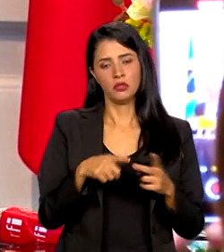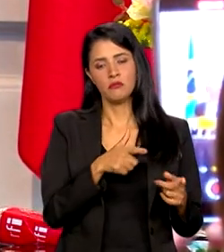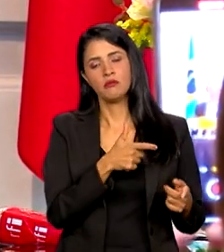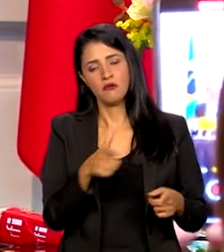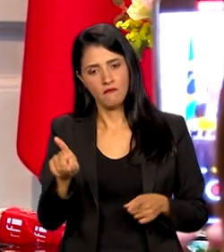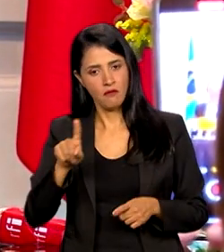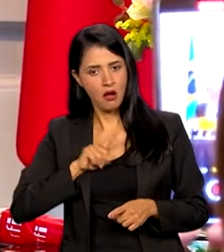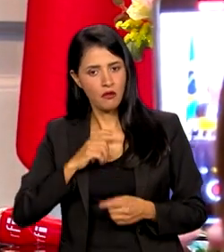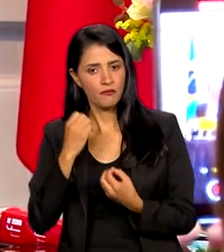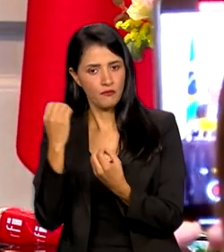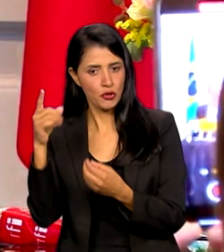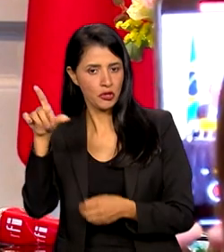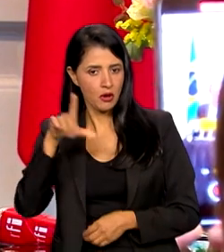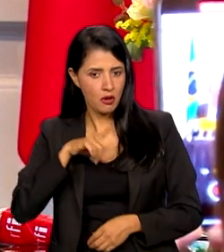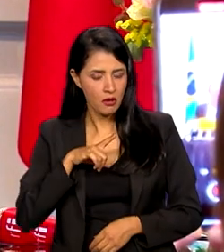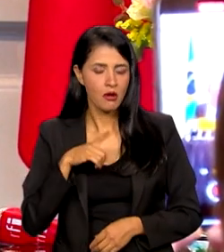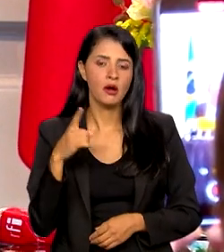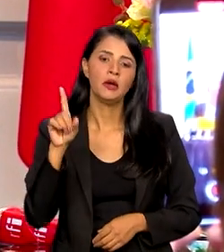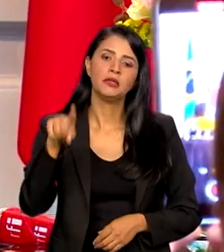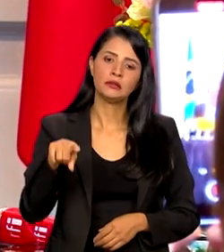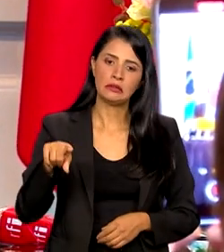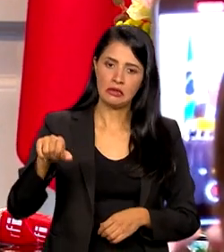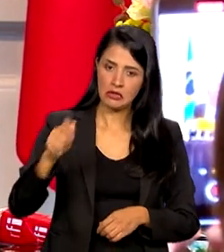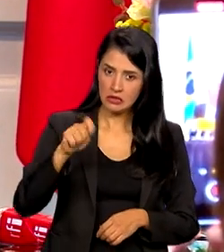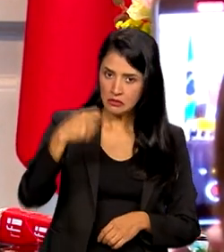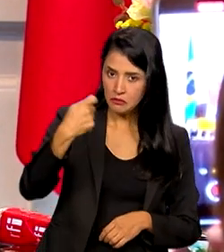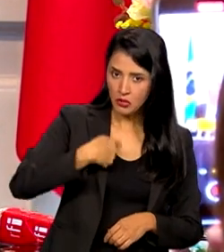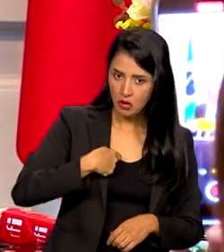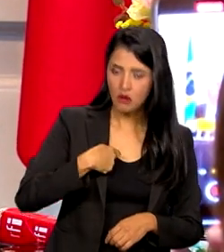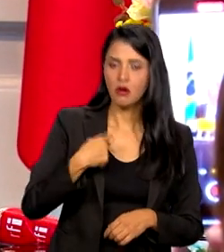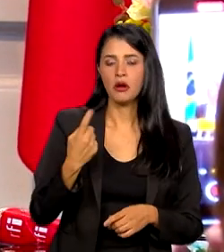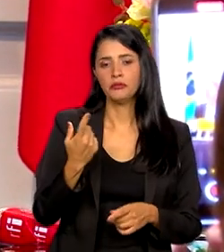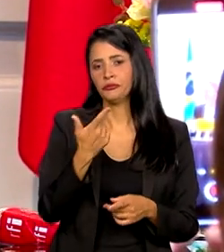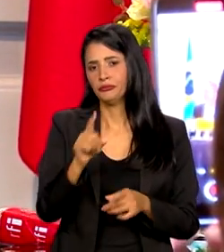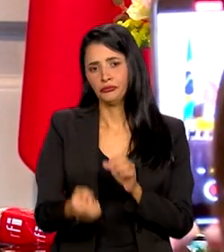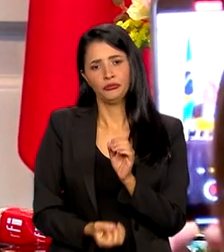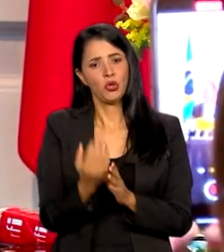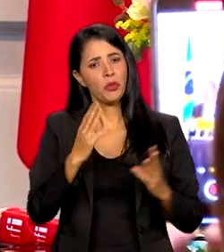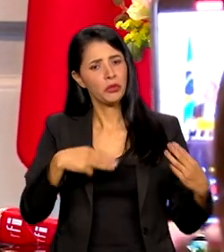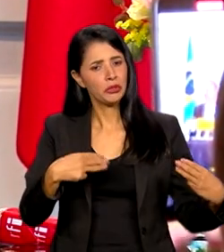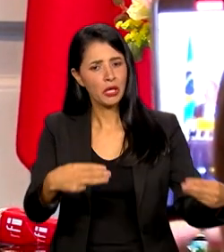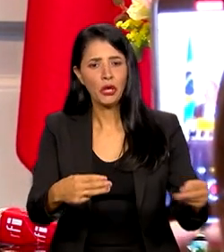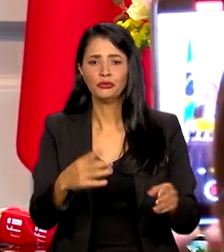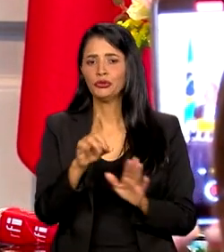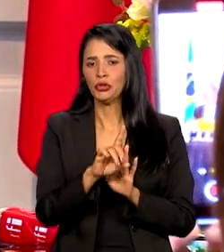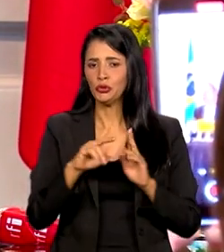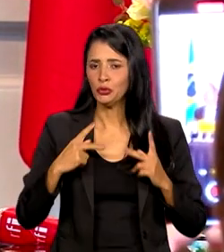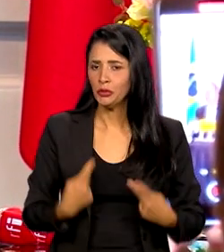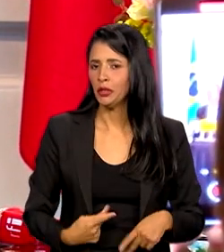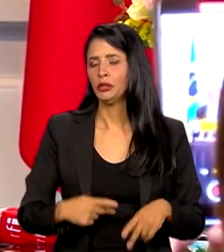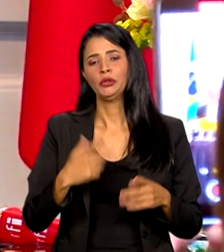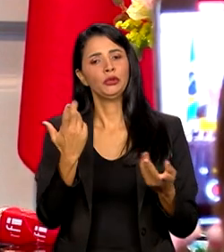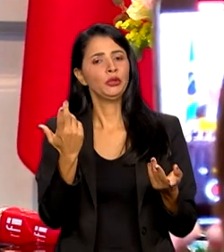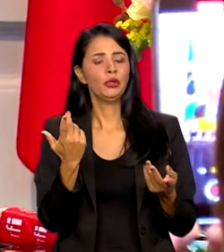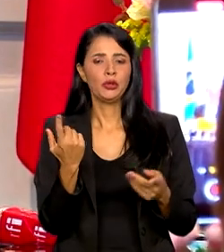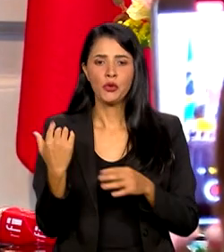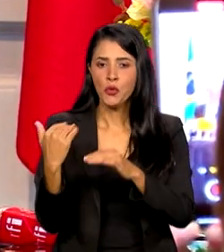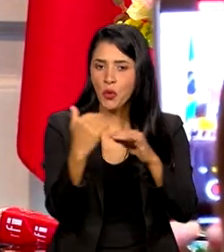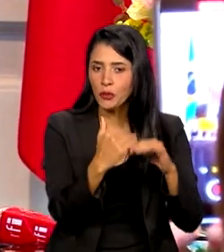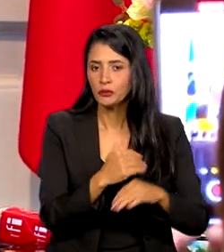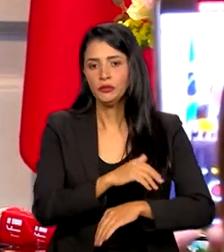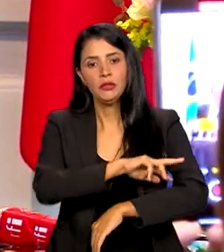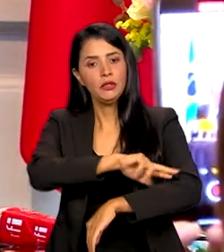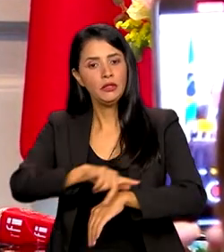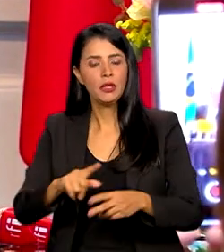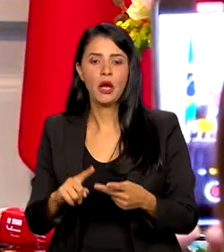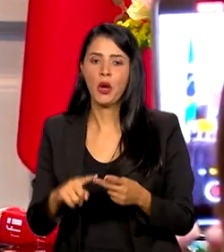vários ministérios importantes, o Ministério de Direitos Humanos, o Ministério da Igualdade Racial, o Ministério das Mulheres, o Ministério dos